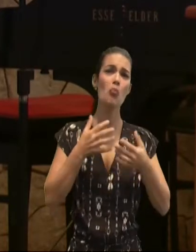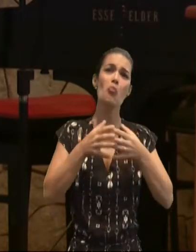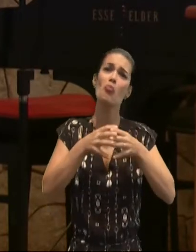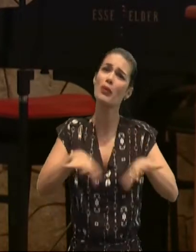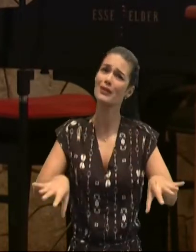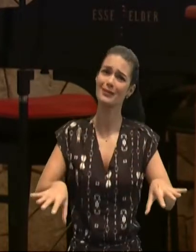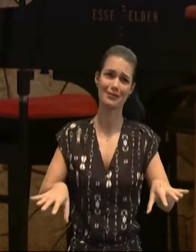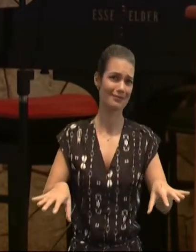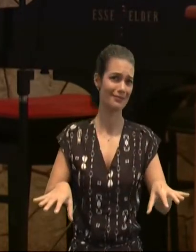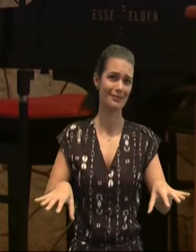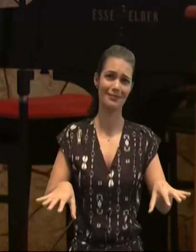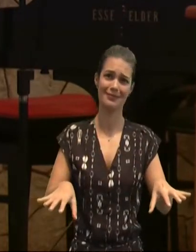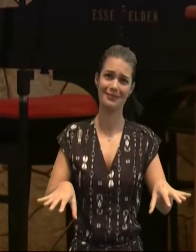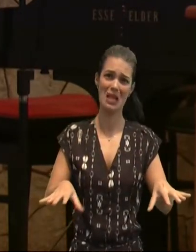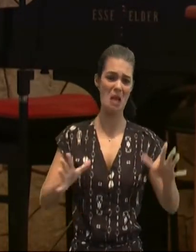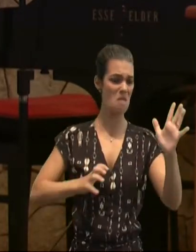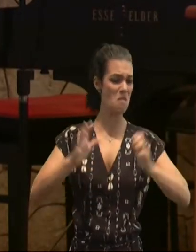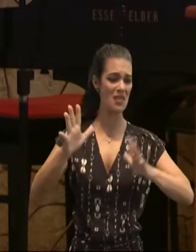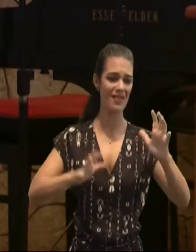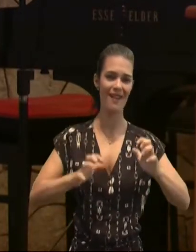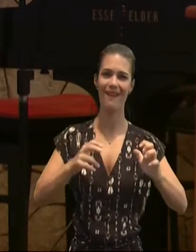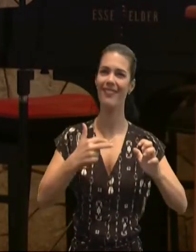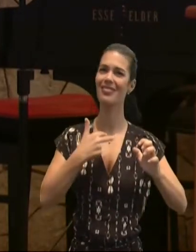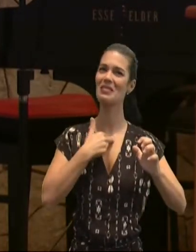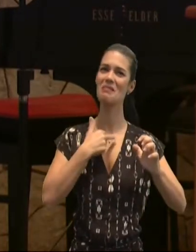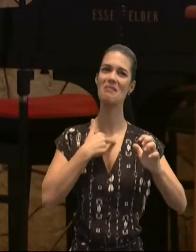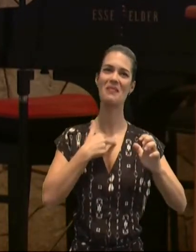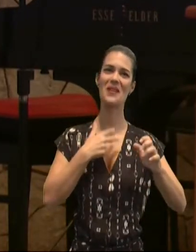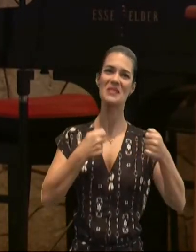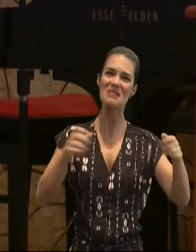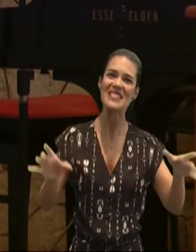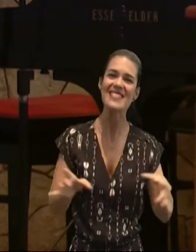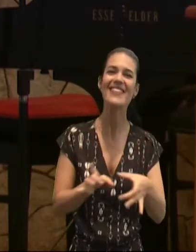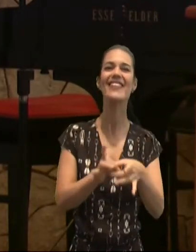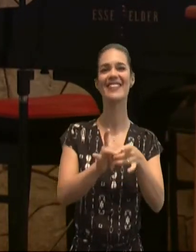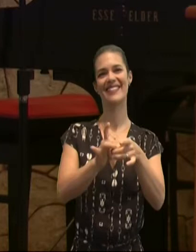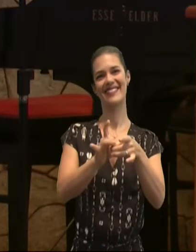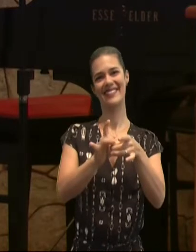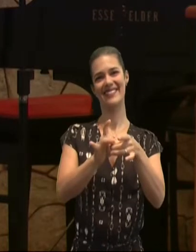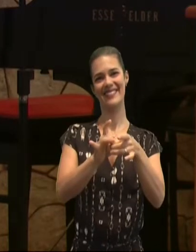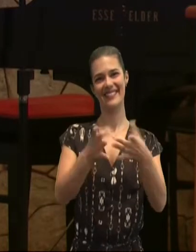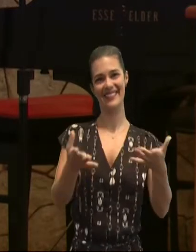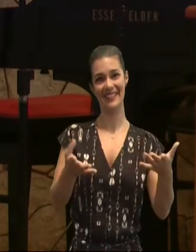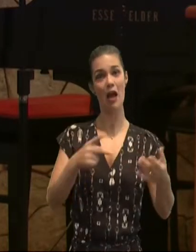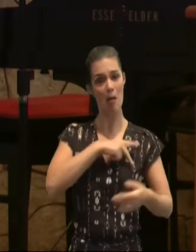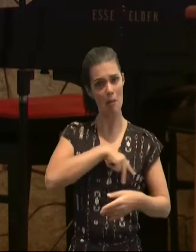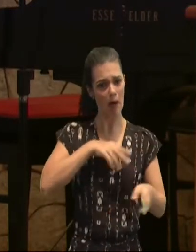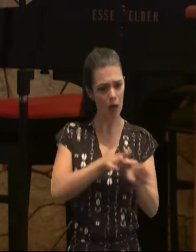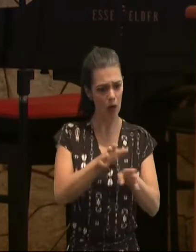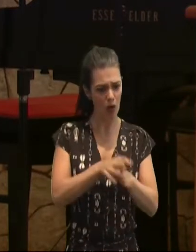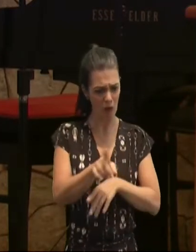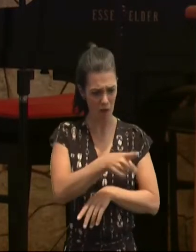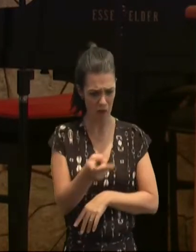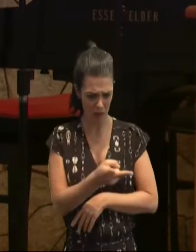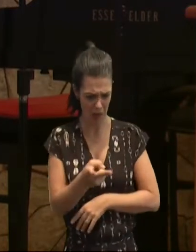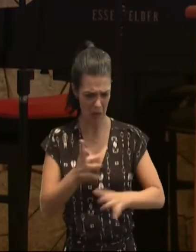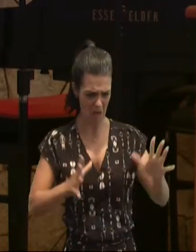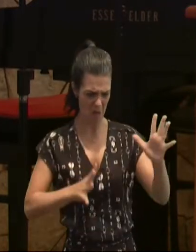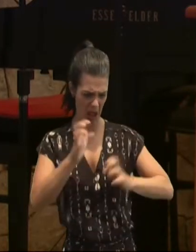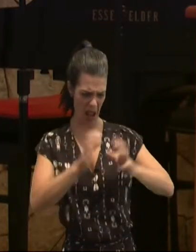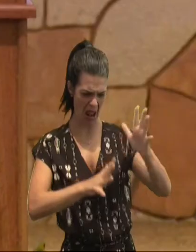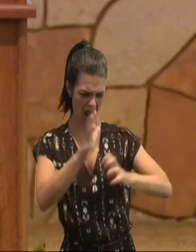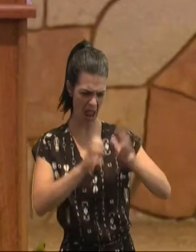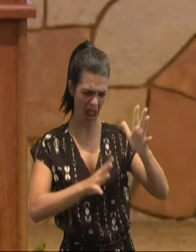contender, entre os outros, é o que diz, o verso 15, se vós, porém, vos mordeis, e vos devorais, uns aos outros, vejo que não sejais,